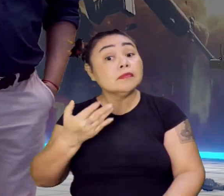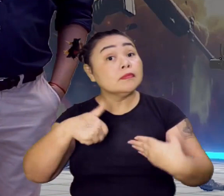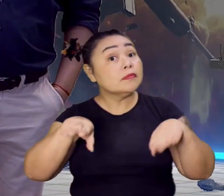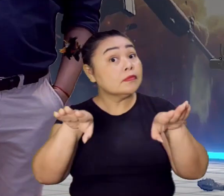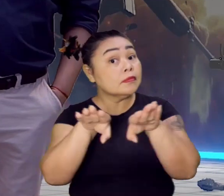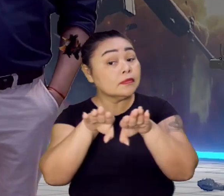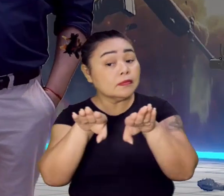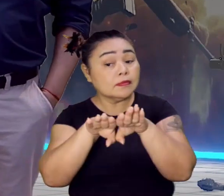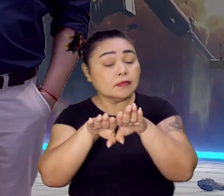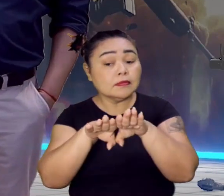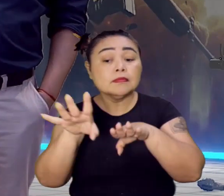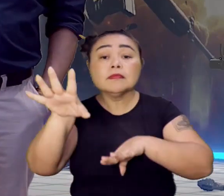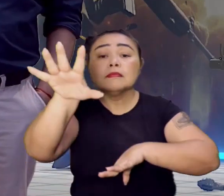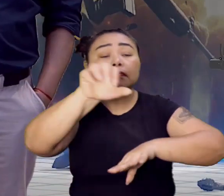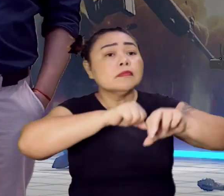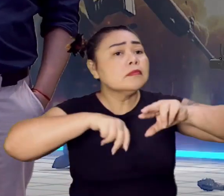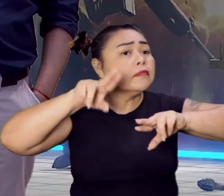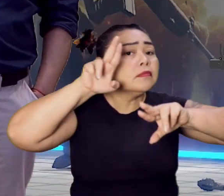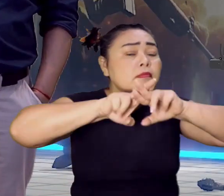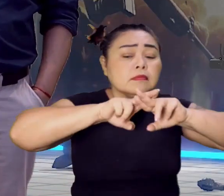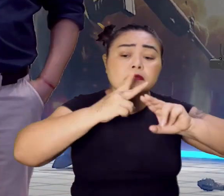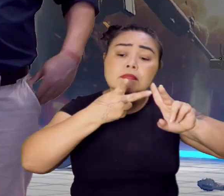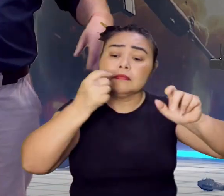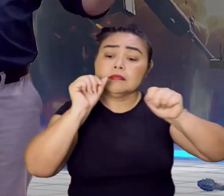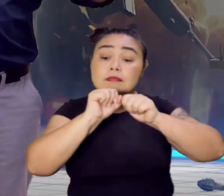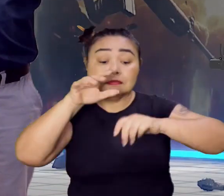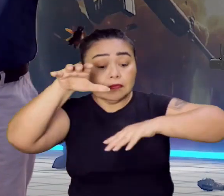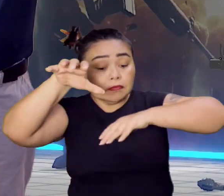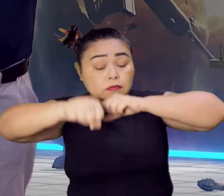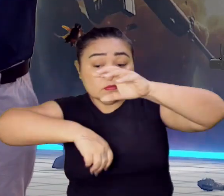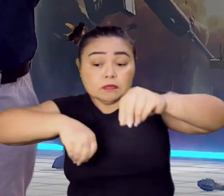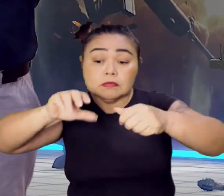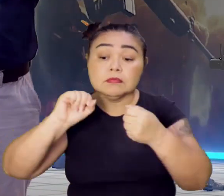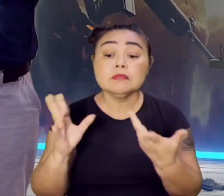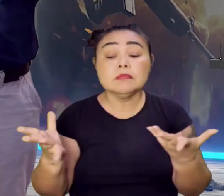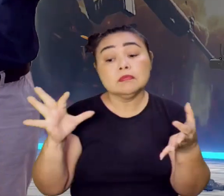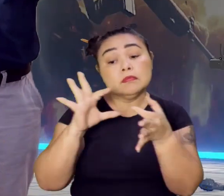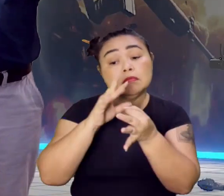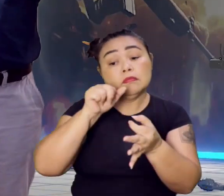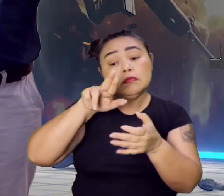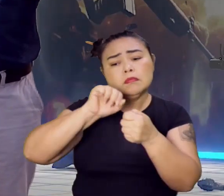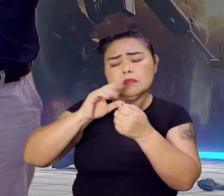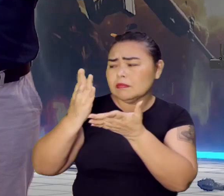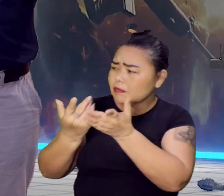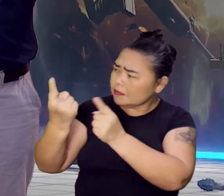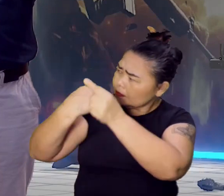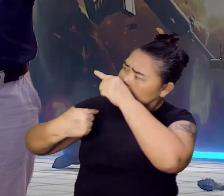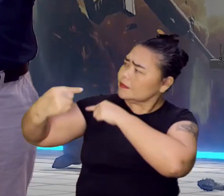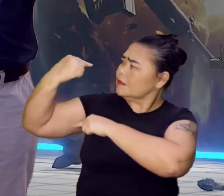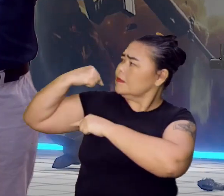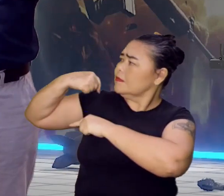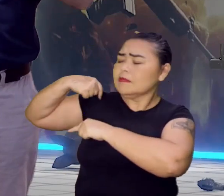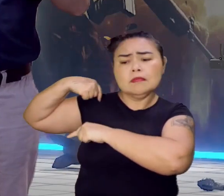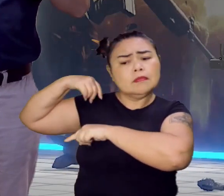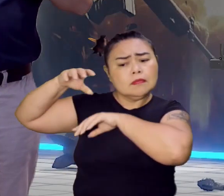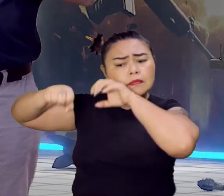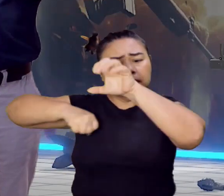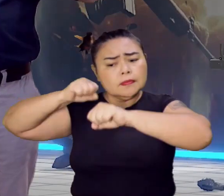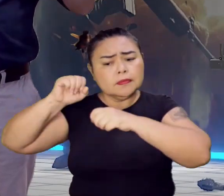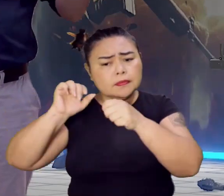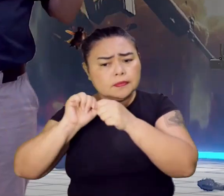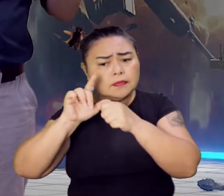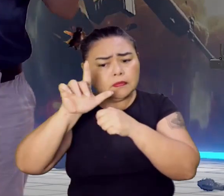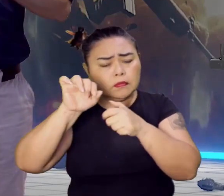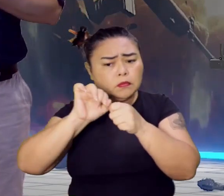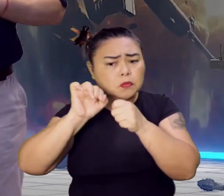aprisionar índios e conquistar essas terras. A União Ibérica, então, que se dá lá no início do processo de colonização do Brasil, só para vocês terem